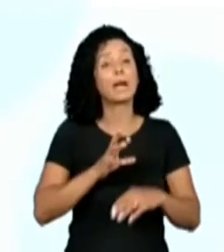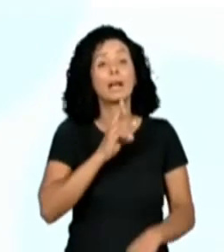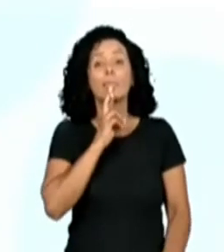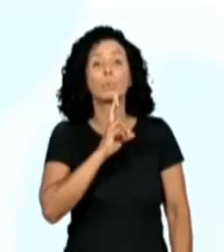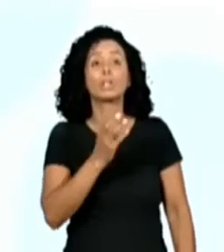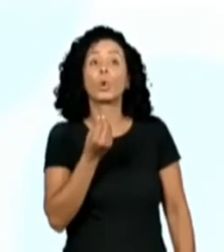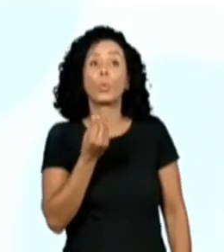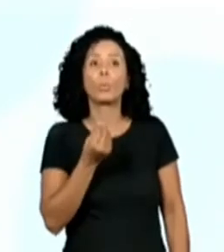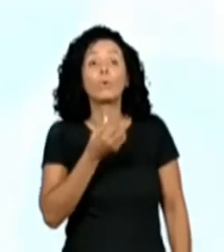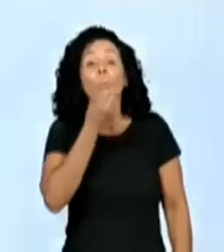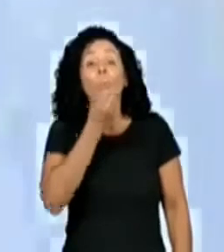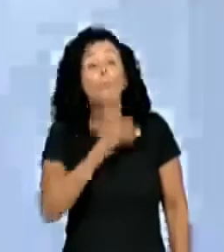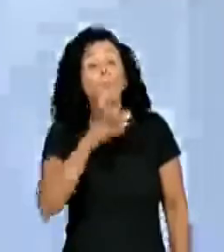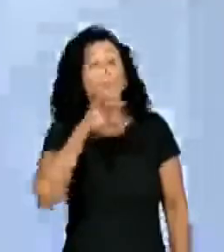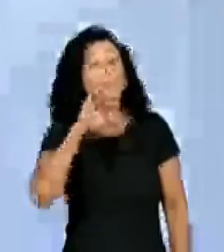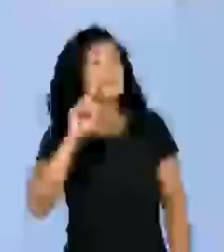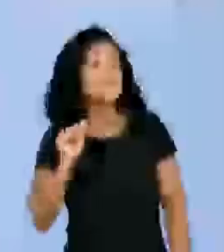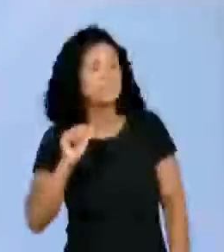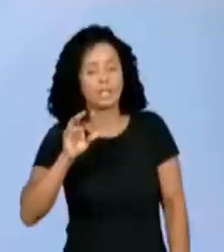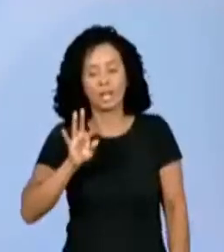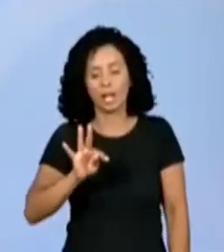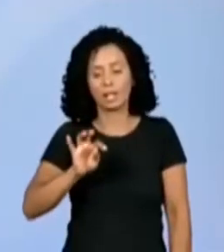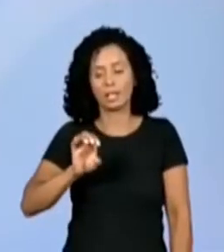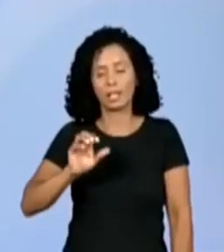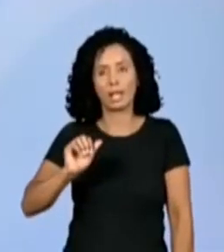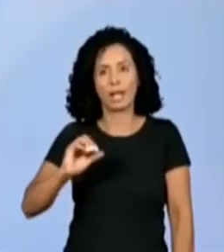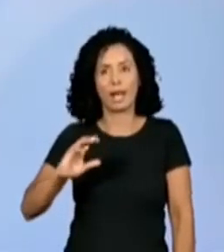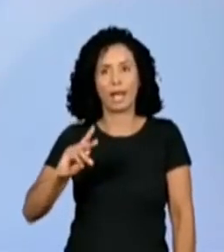Good morning, teacher.